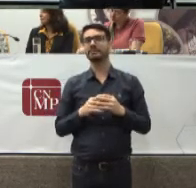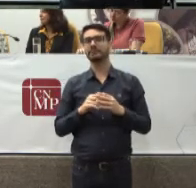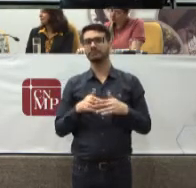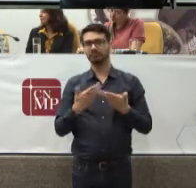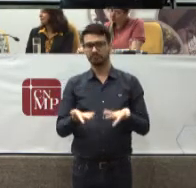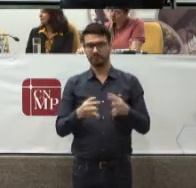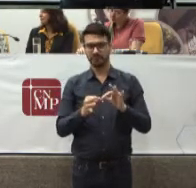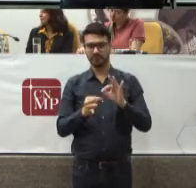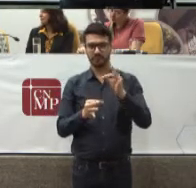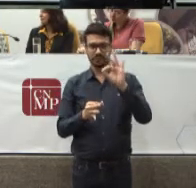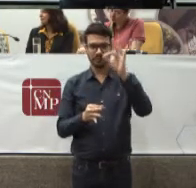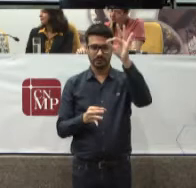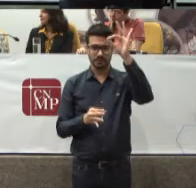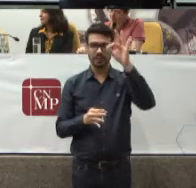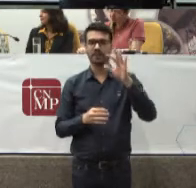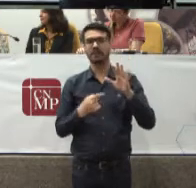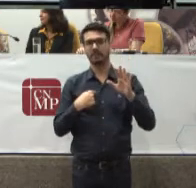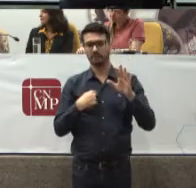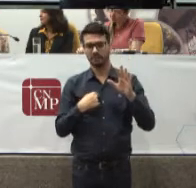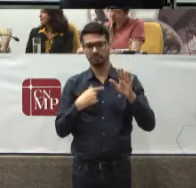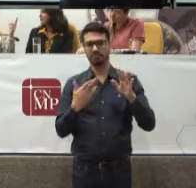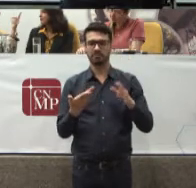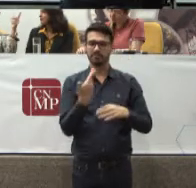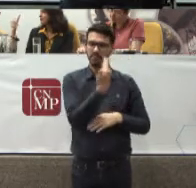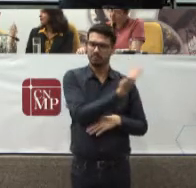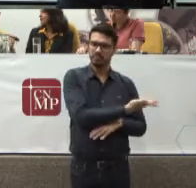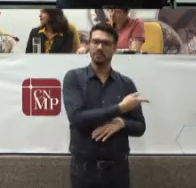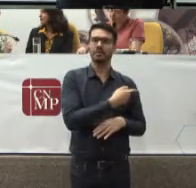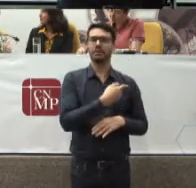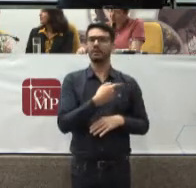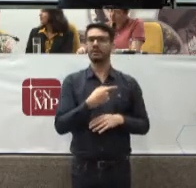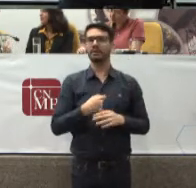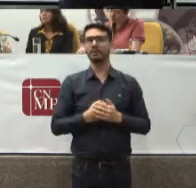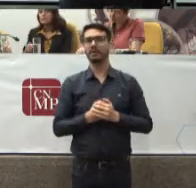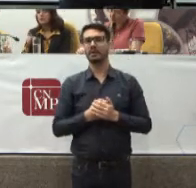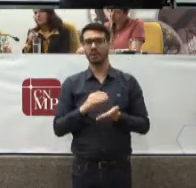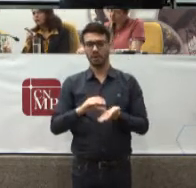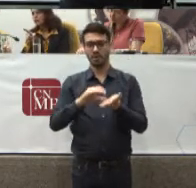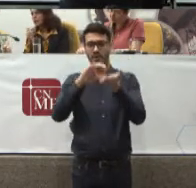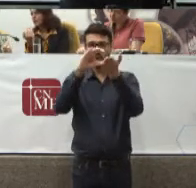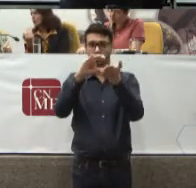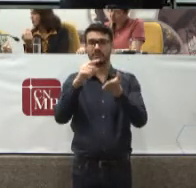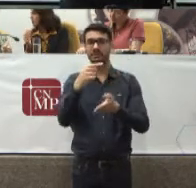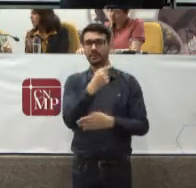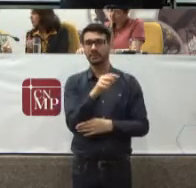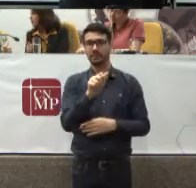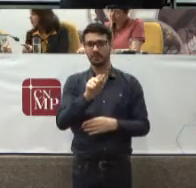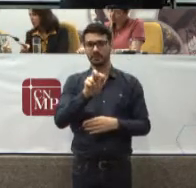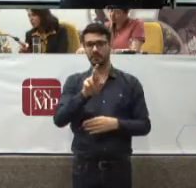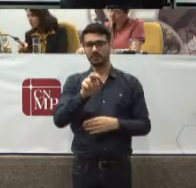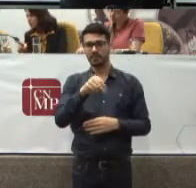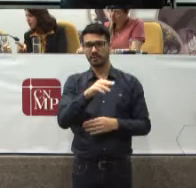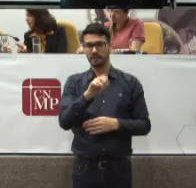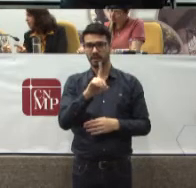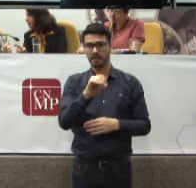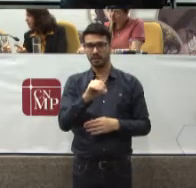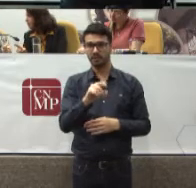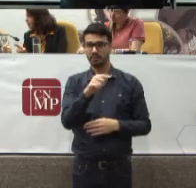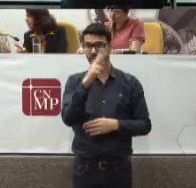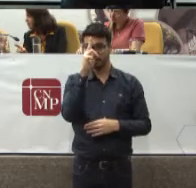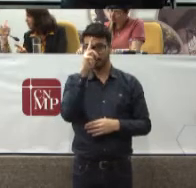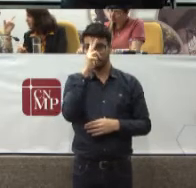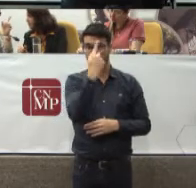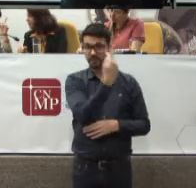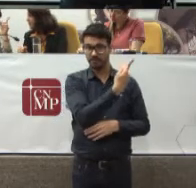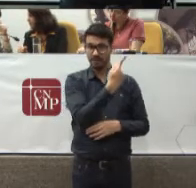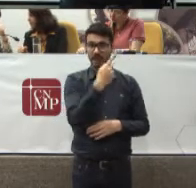Delongas Eu vou apenas aqui Para passar a palavra Ao amigo Conselheiro Arnaldo Lembrar que o Conselheiro